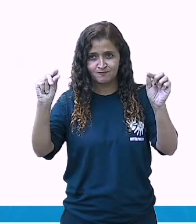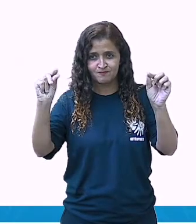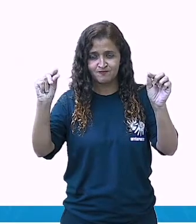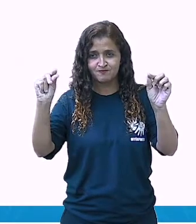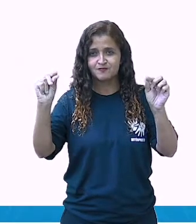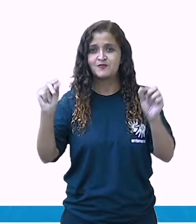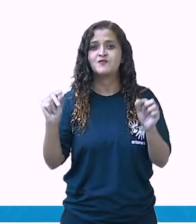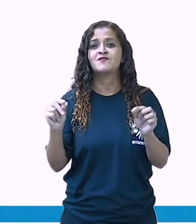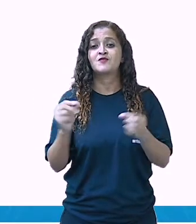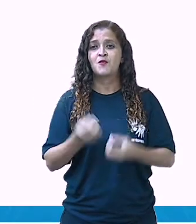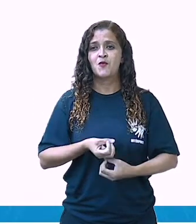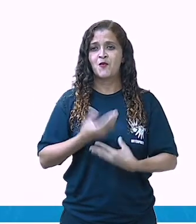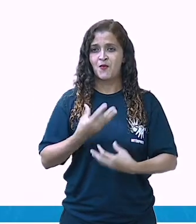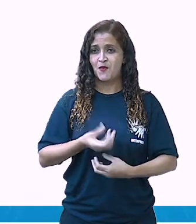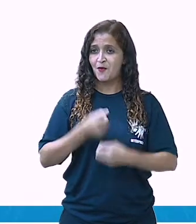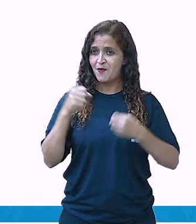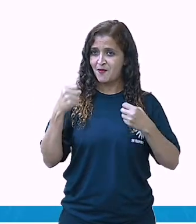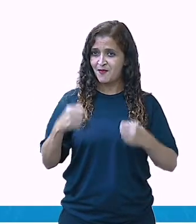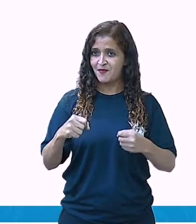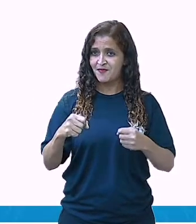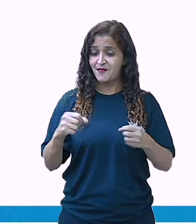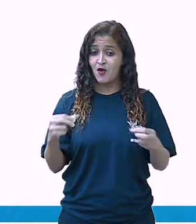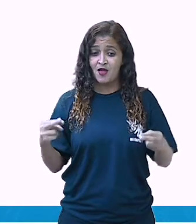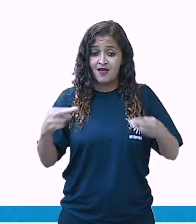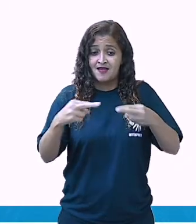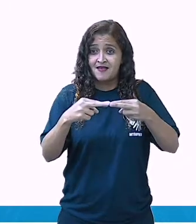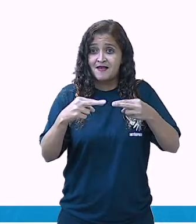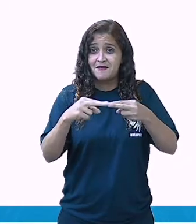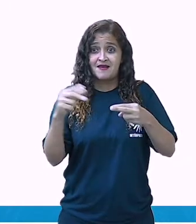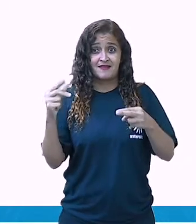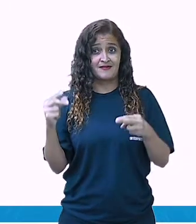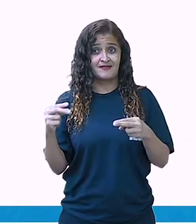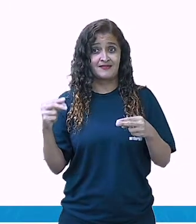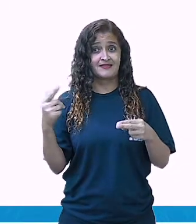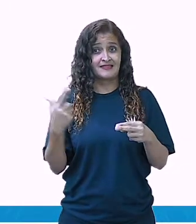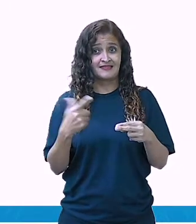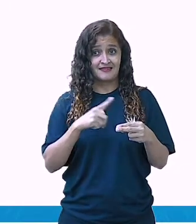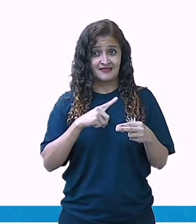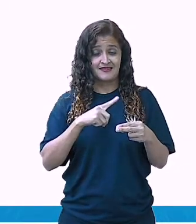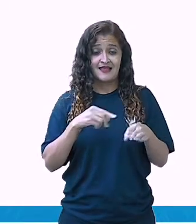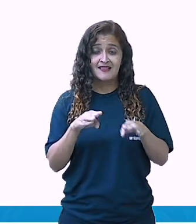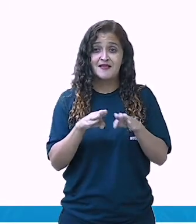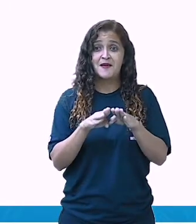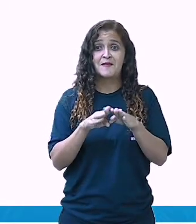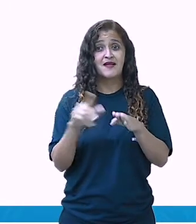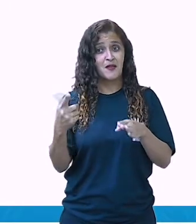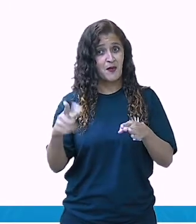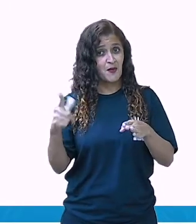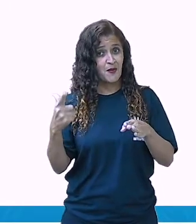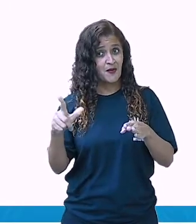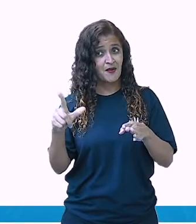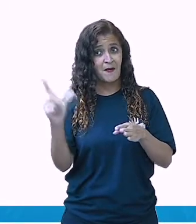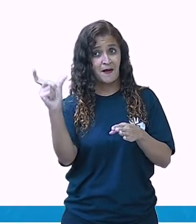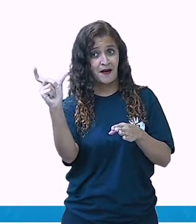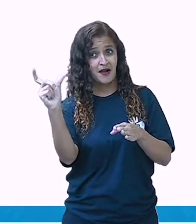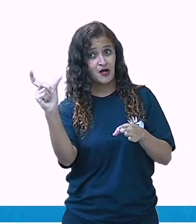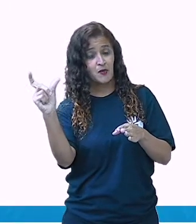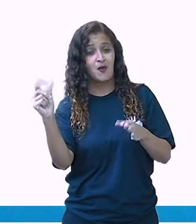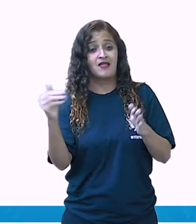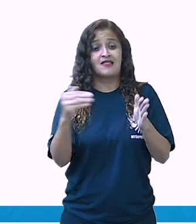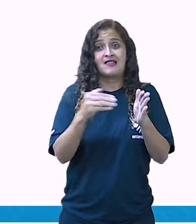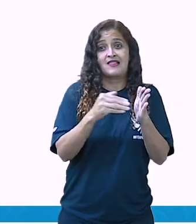O poema pode ou não ter rimas. Há palavras que terminam com sons iguais ou semelhantes.